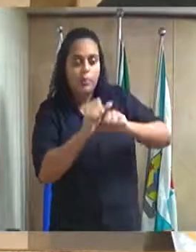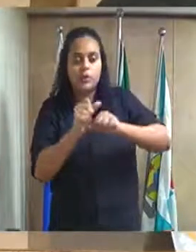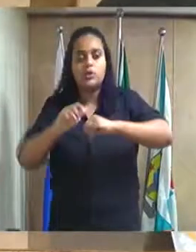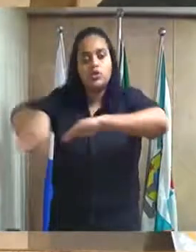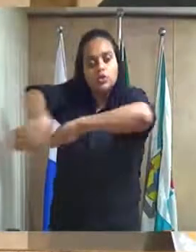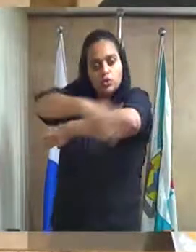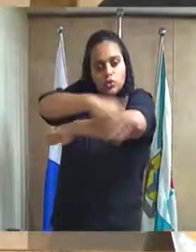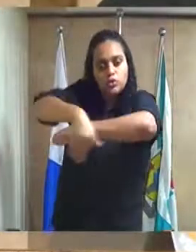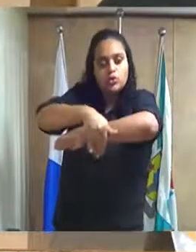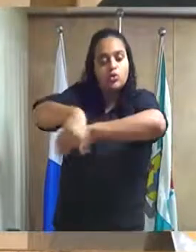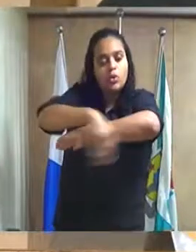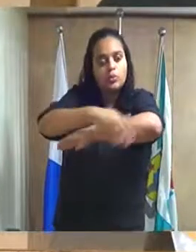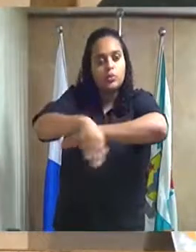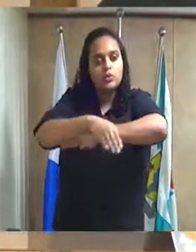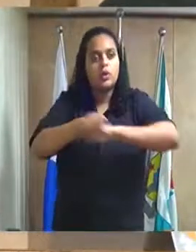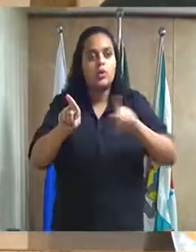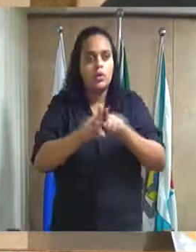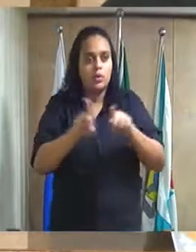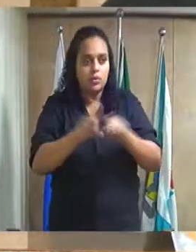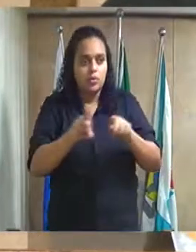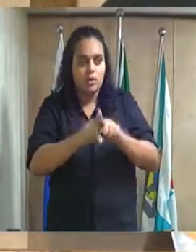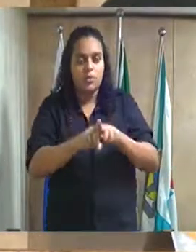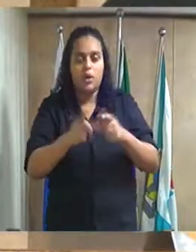e ou logadouros públicos.